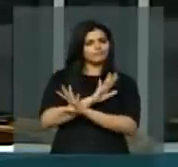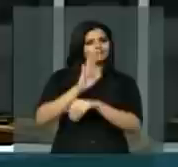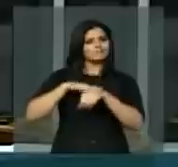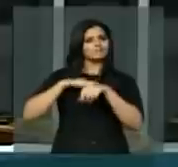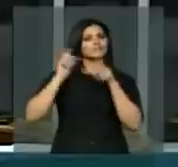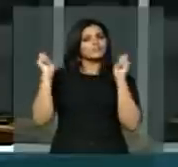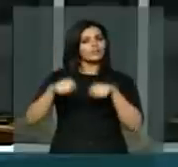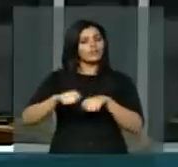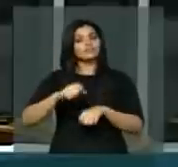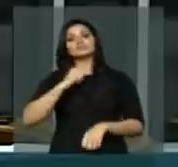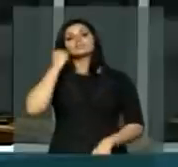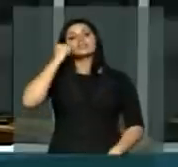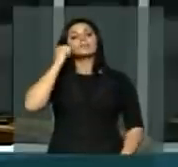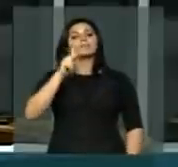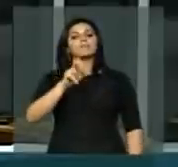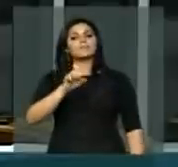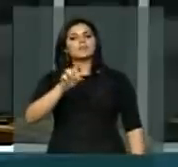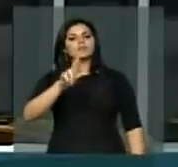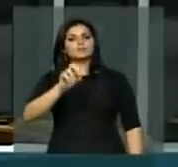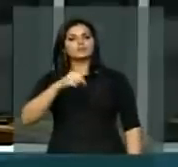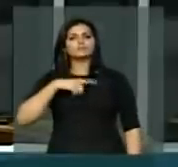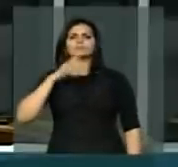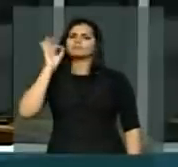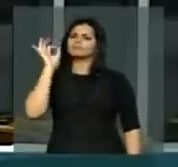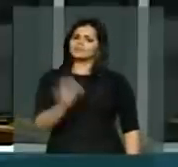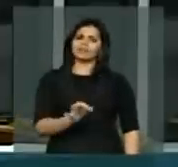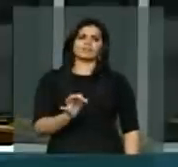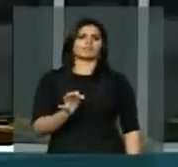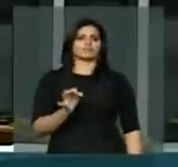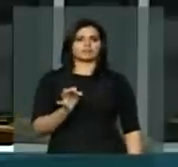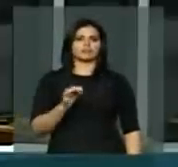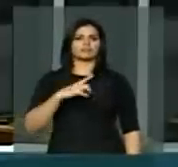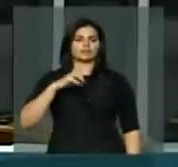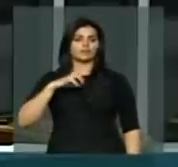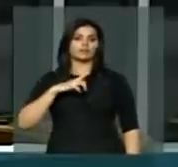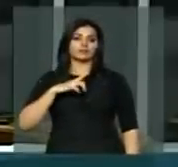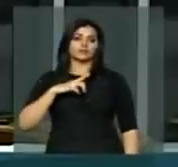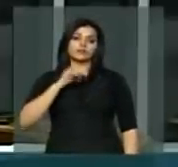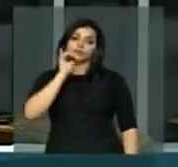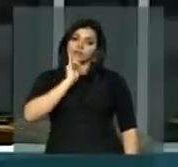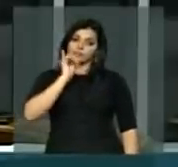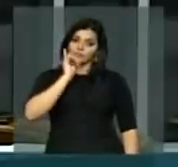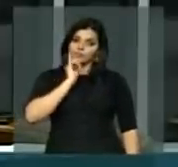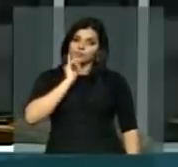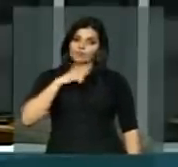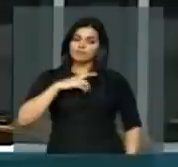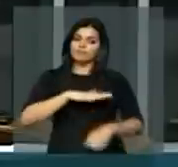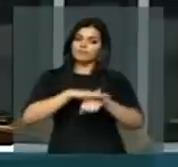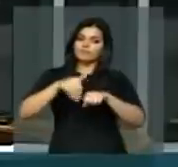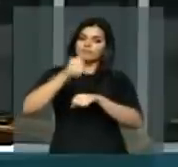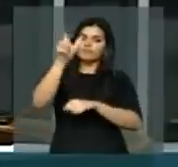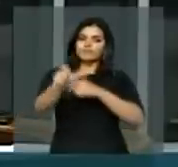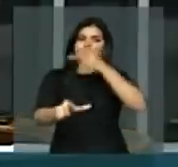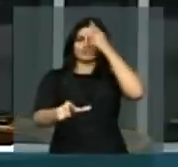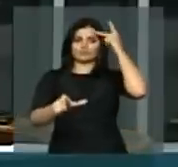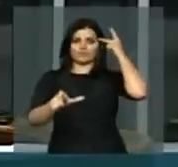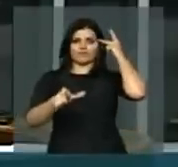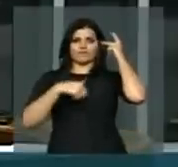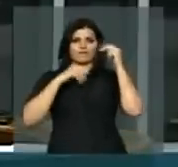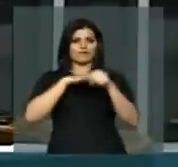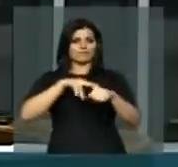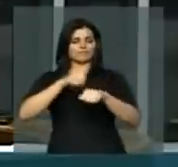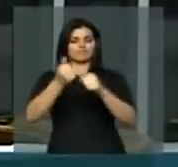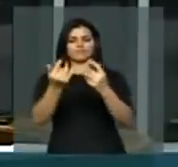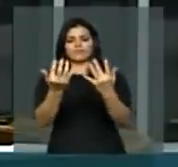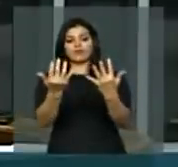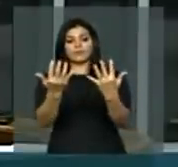O senador Pedro Taques, sem dúvida nenhuma, é a melhor pessoa, foram as melhores